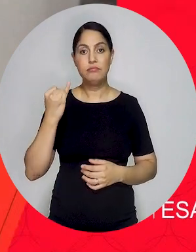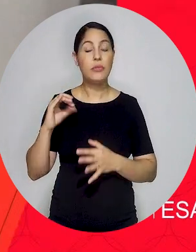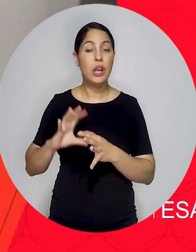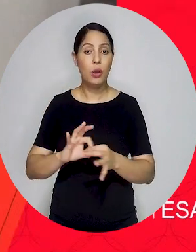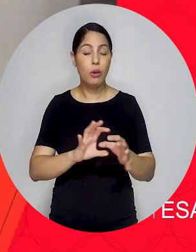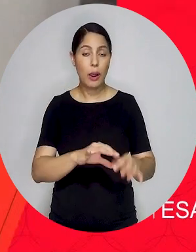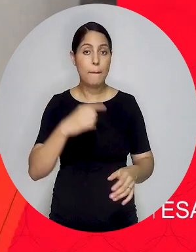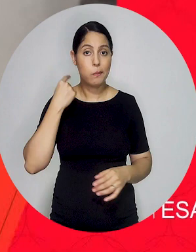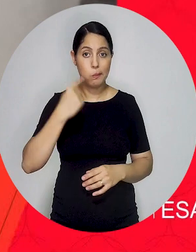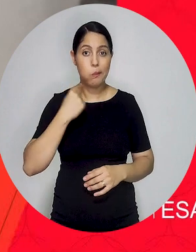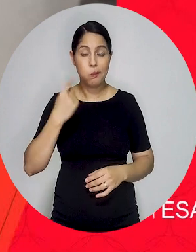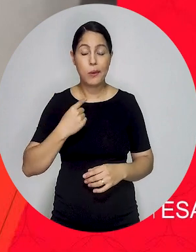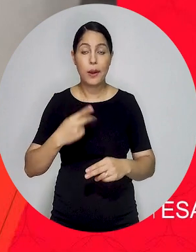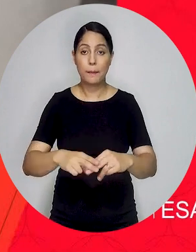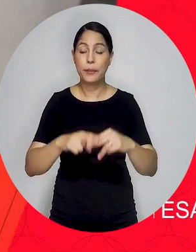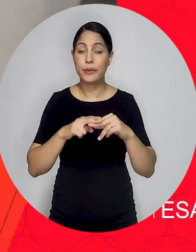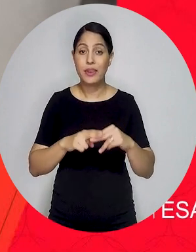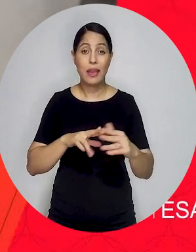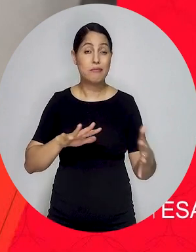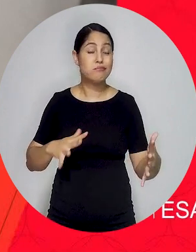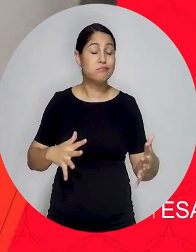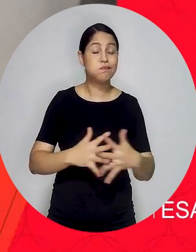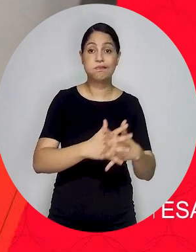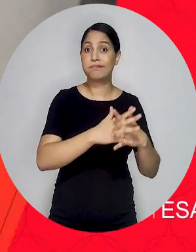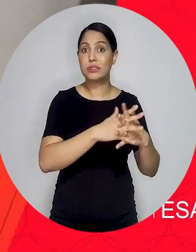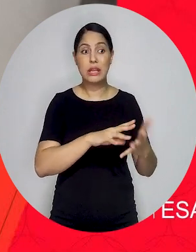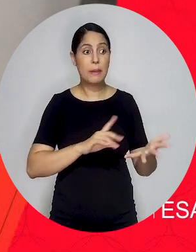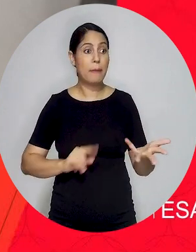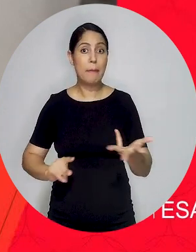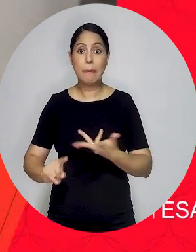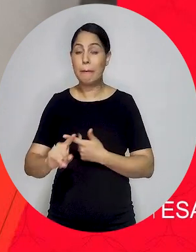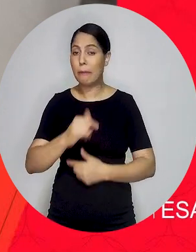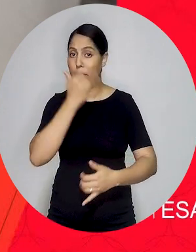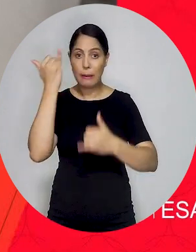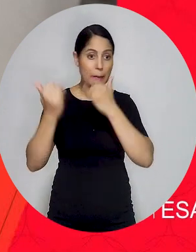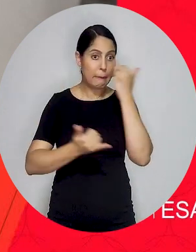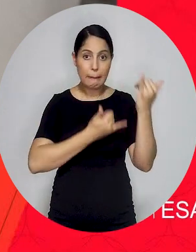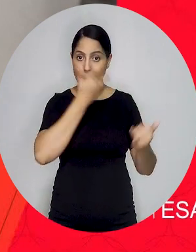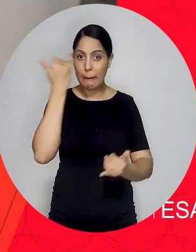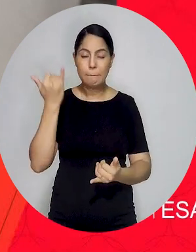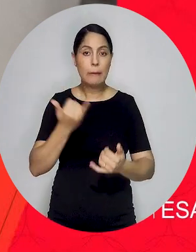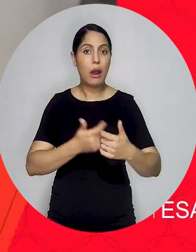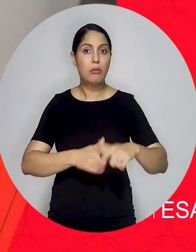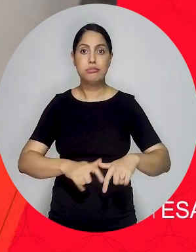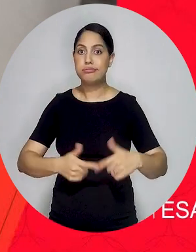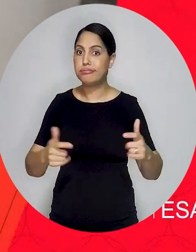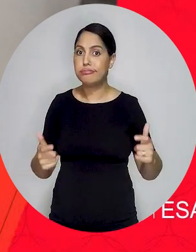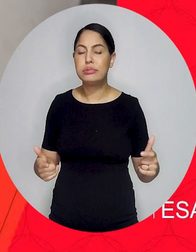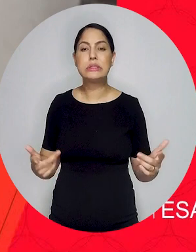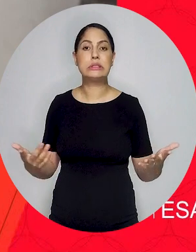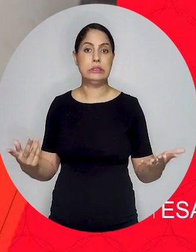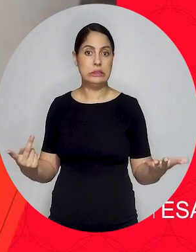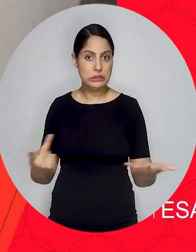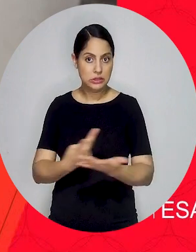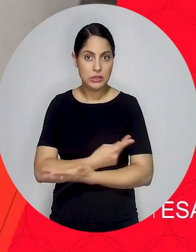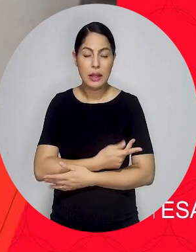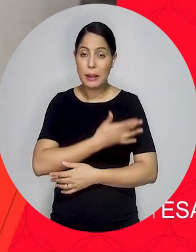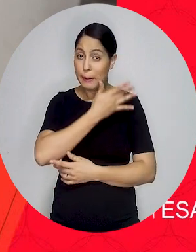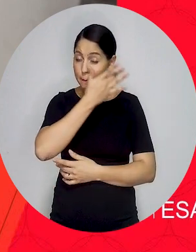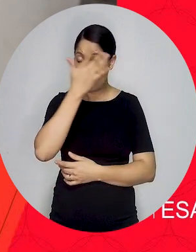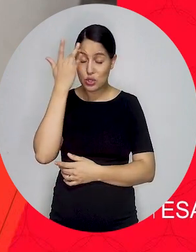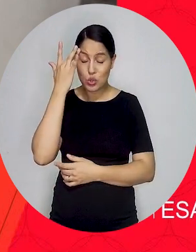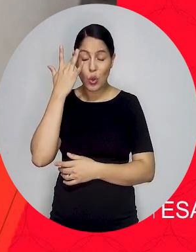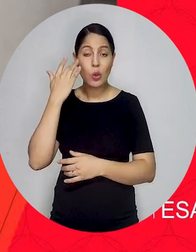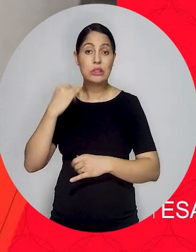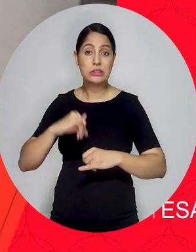campo da advocacia porque enfim, dado esse aumento de ocorrência de desastres que a gente tem